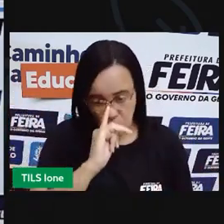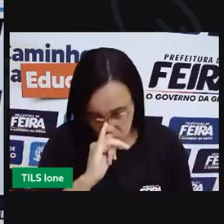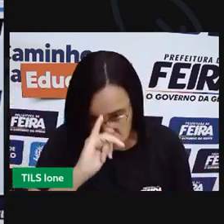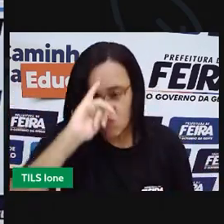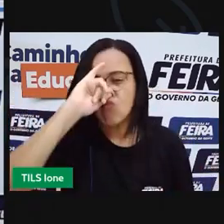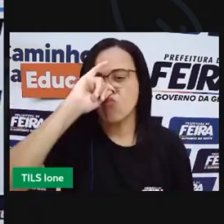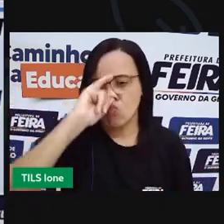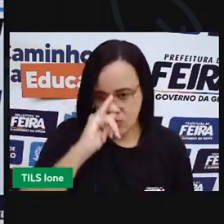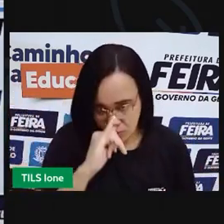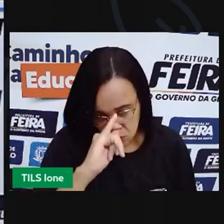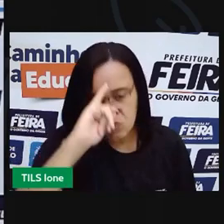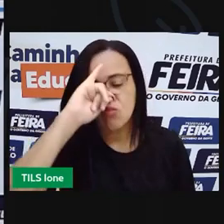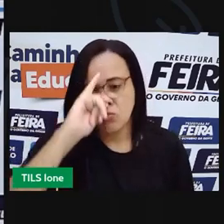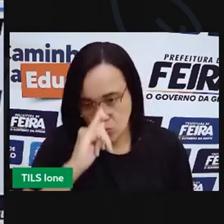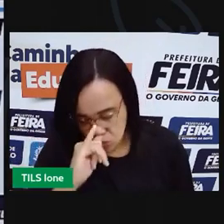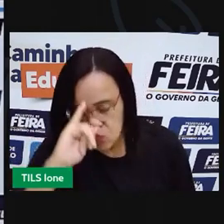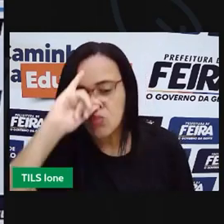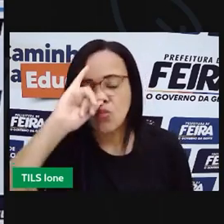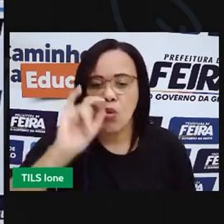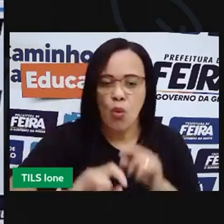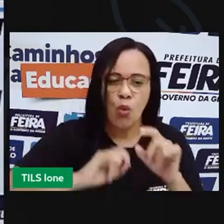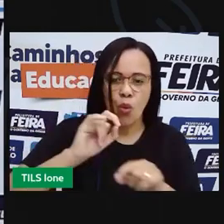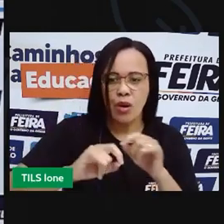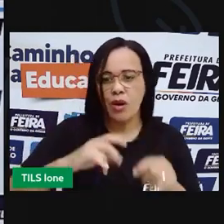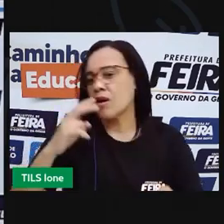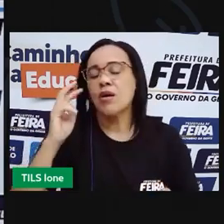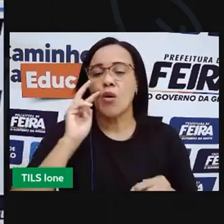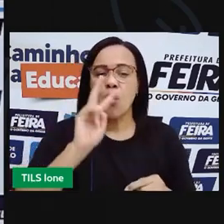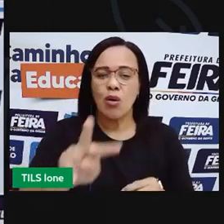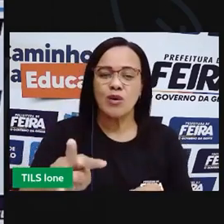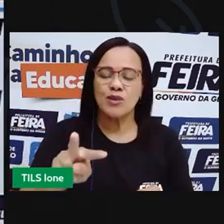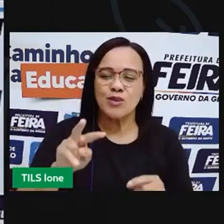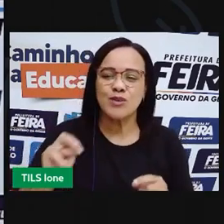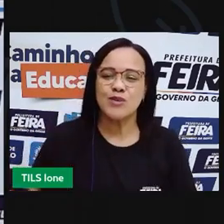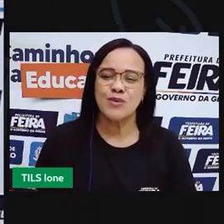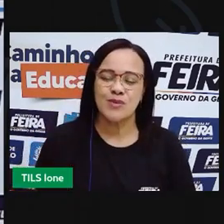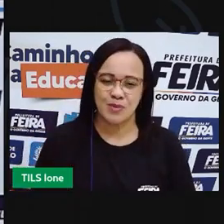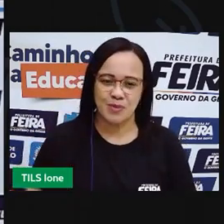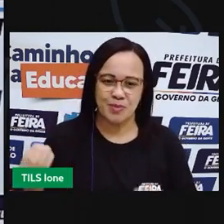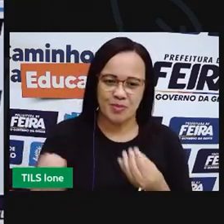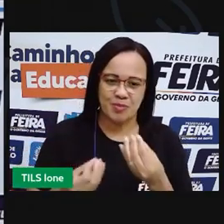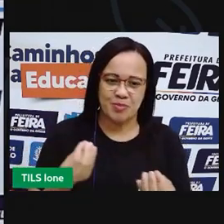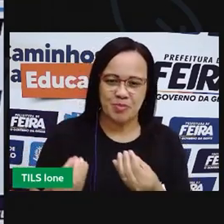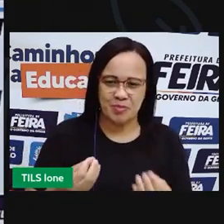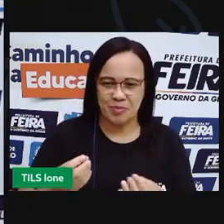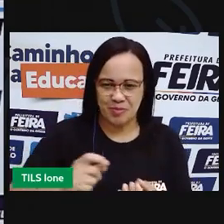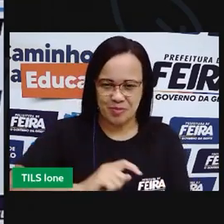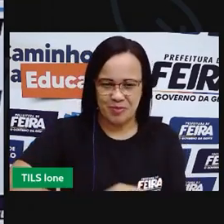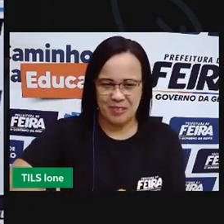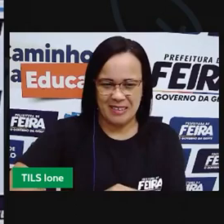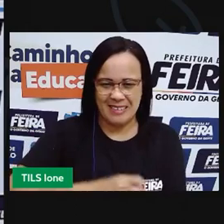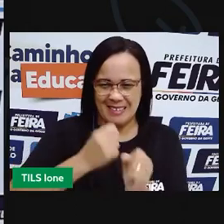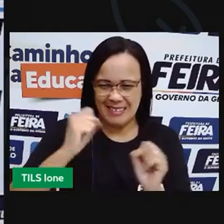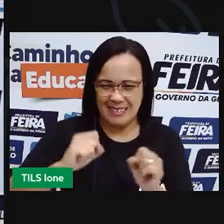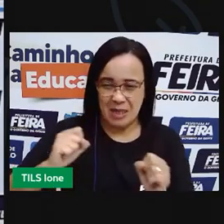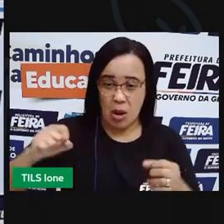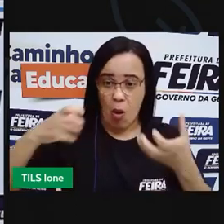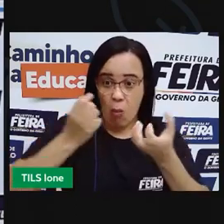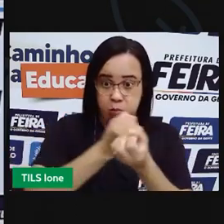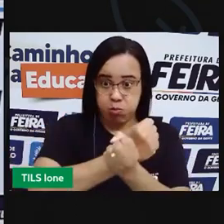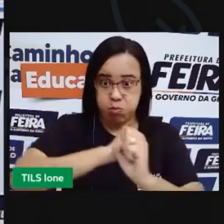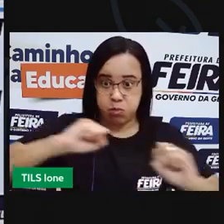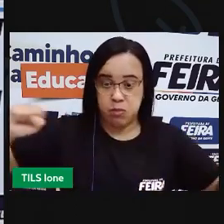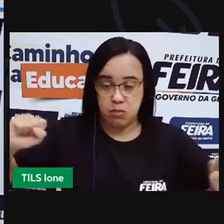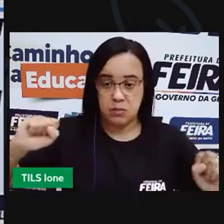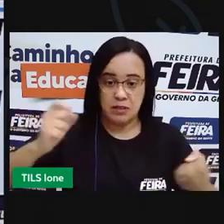Rinoceronte. Olha só o rinoceronte, irritadiço e grandão, ele fica tão